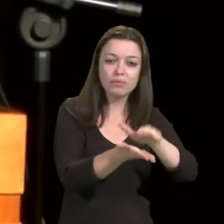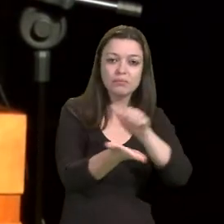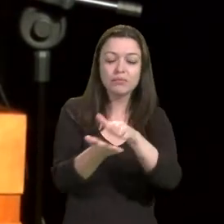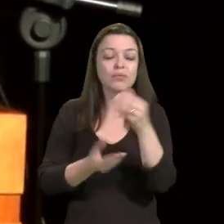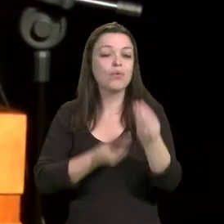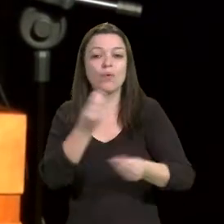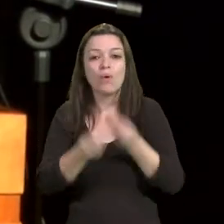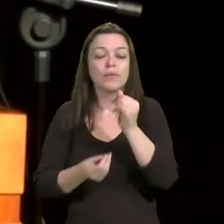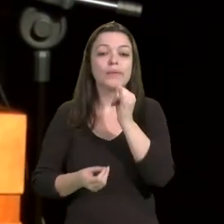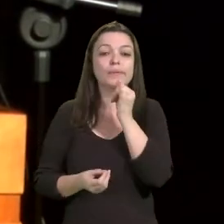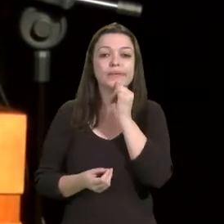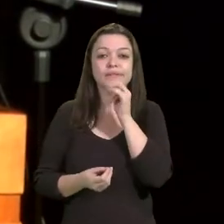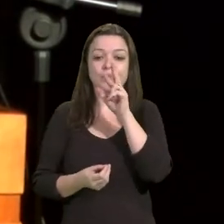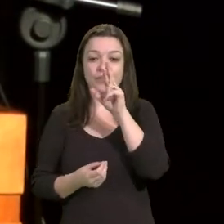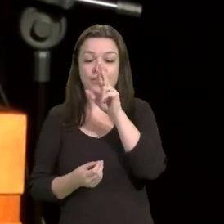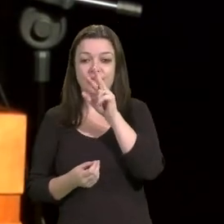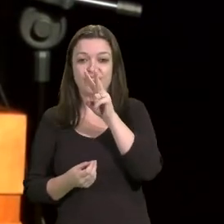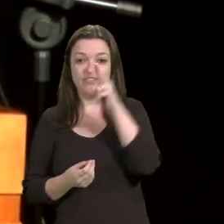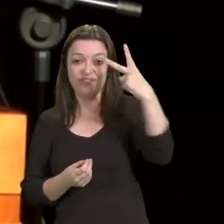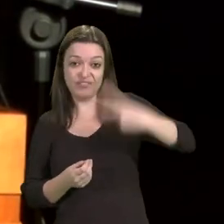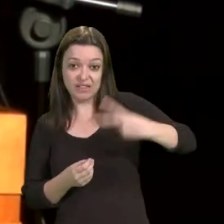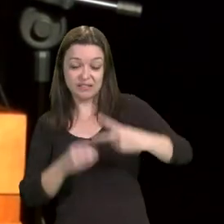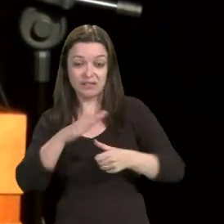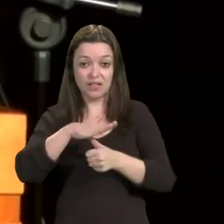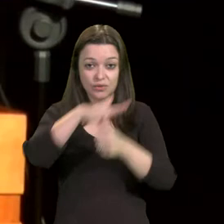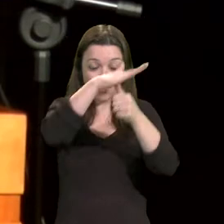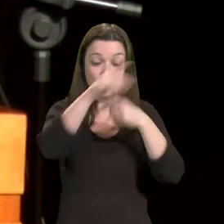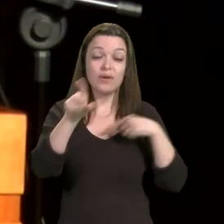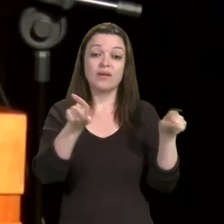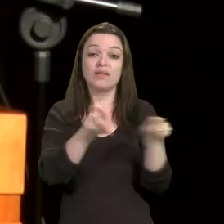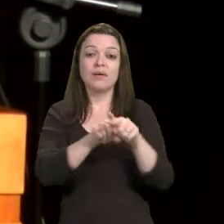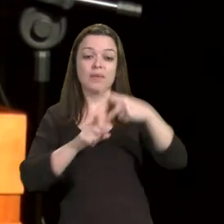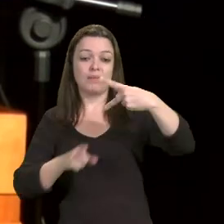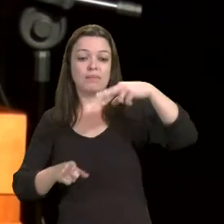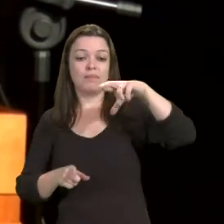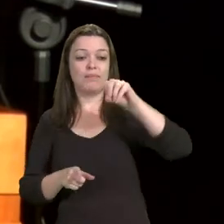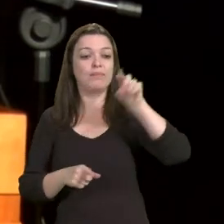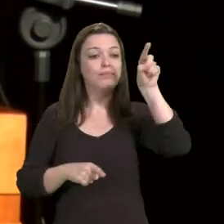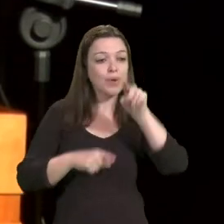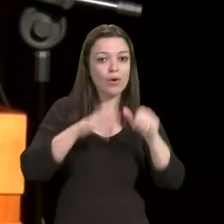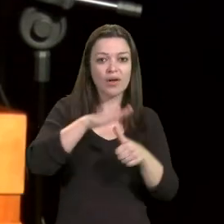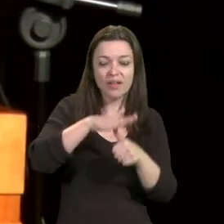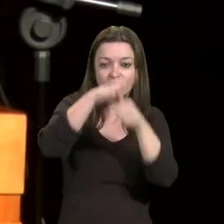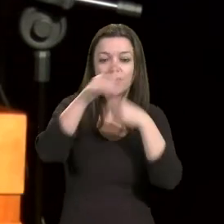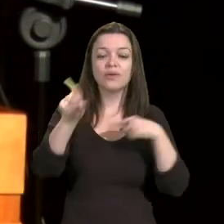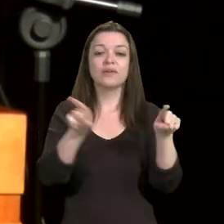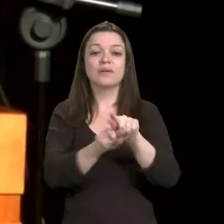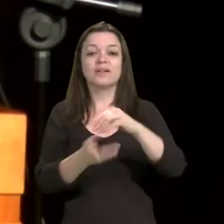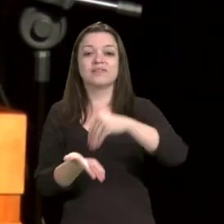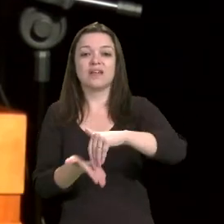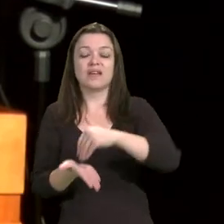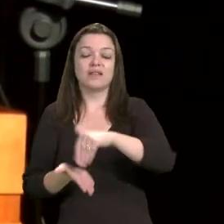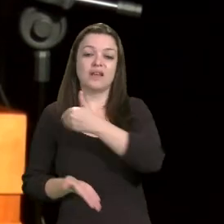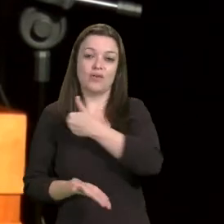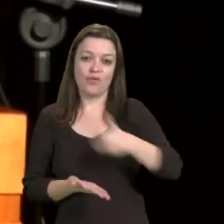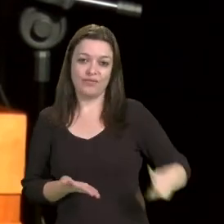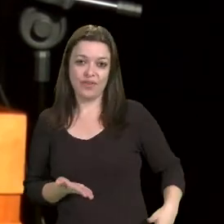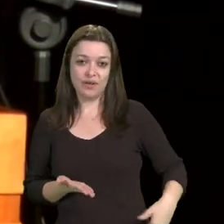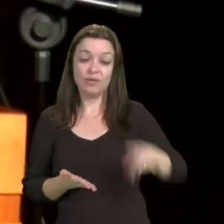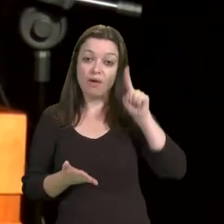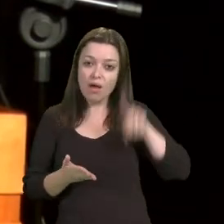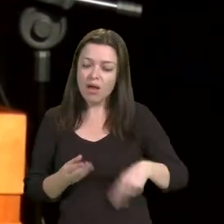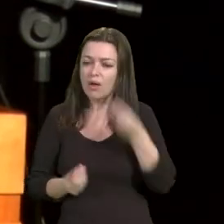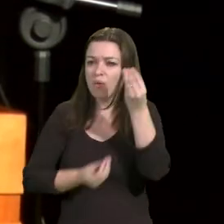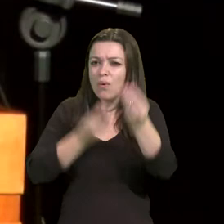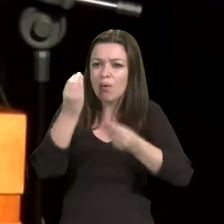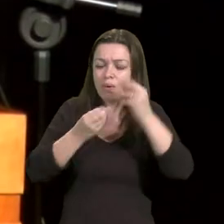-reitor e pró-reitor e à Secretaria de Governo, ou ao MEC, o poder de avaliar